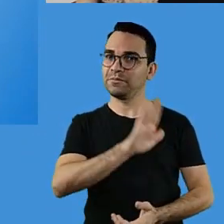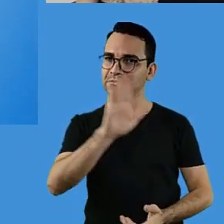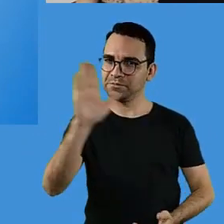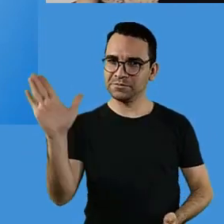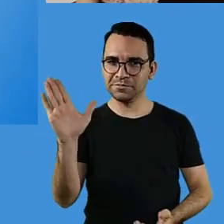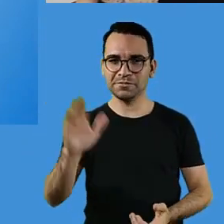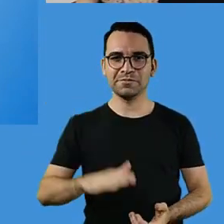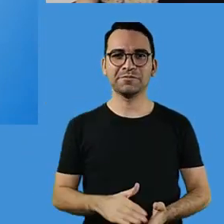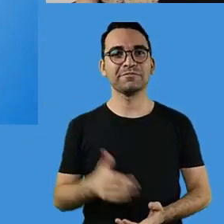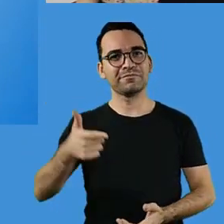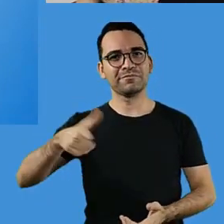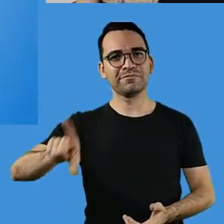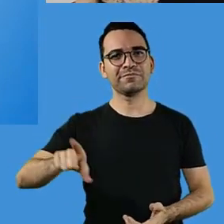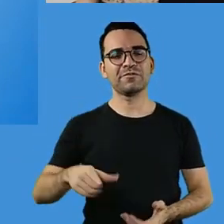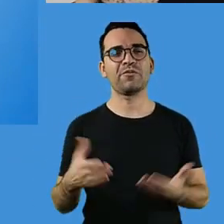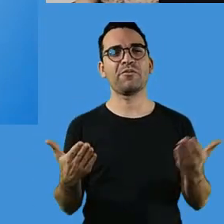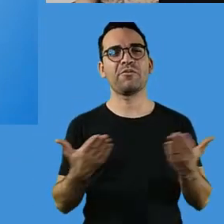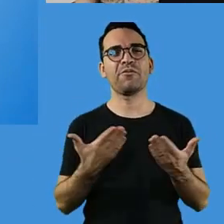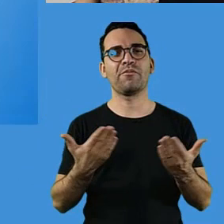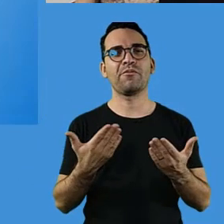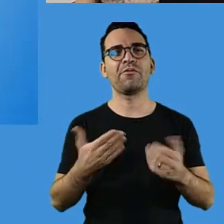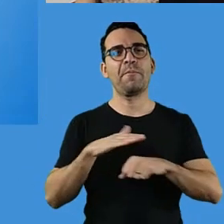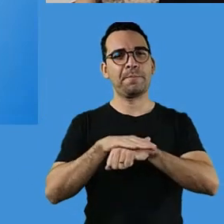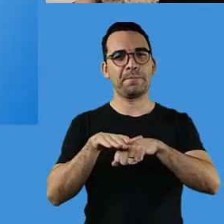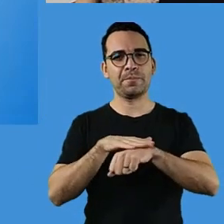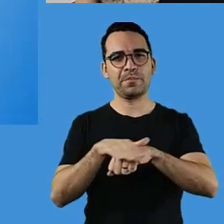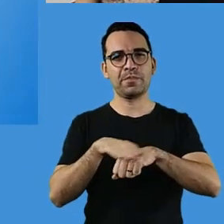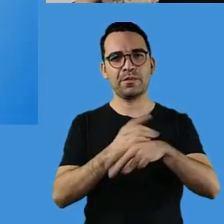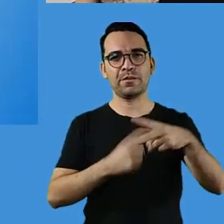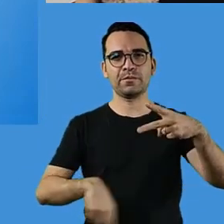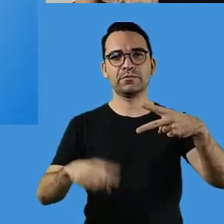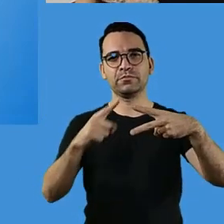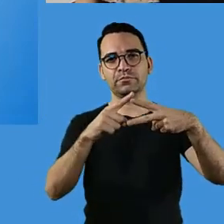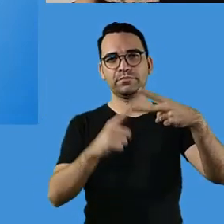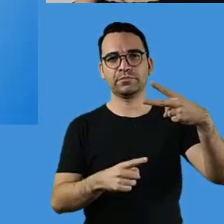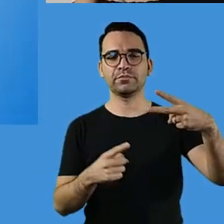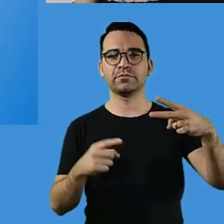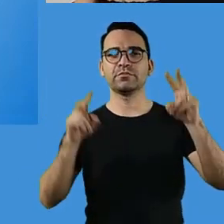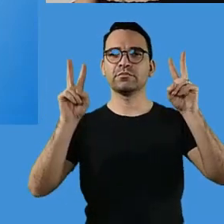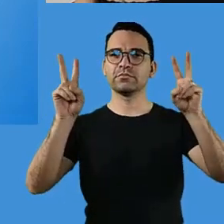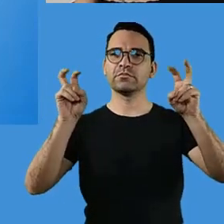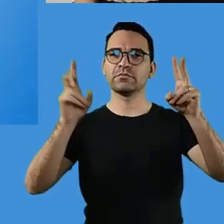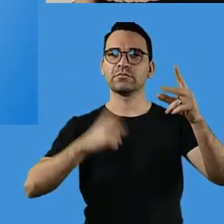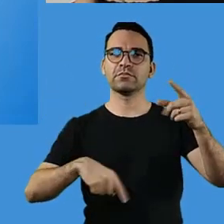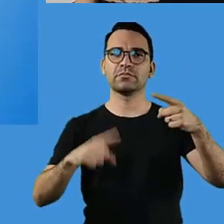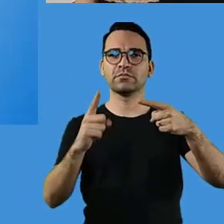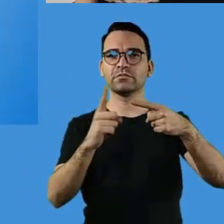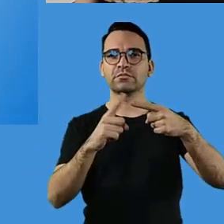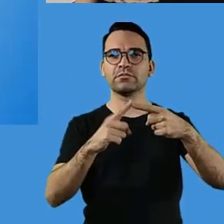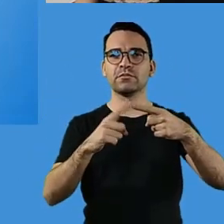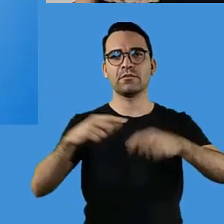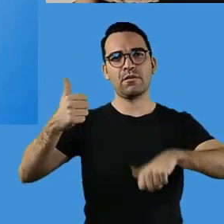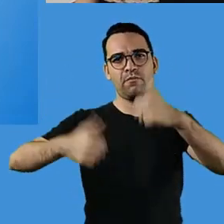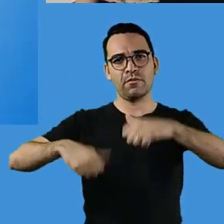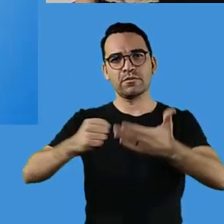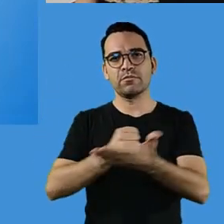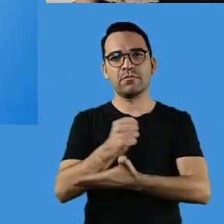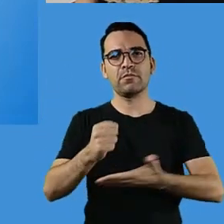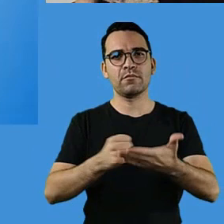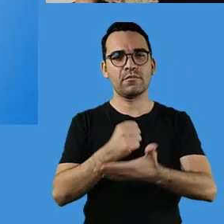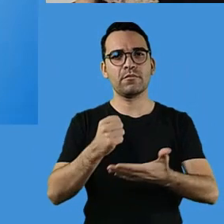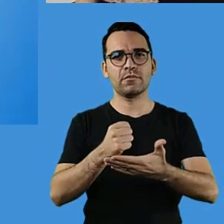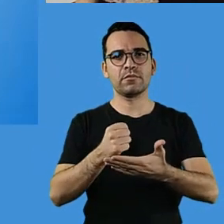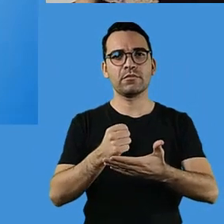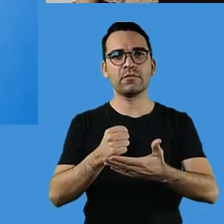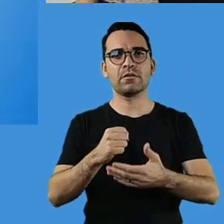vou lá novamente, nós vamos conversar sobre dois temas, que é o sistema de avaliação da